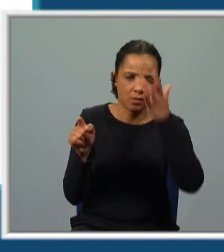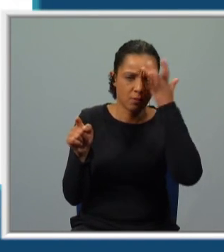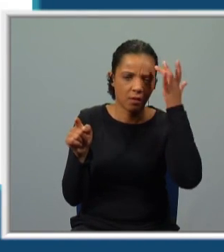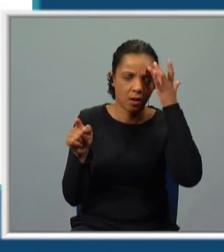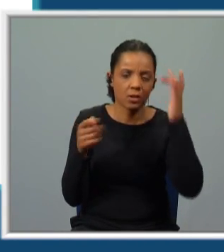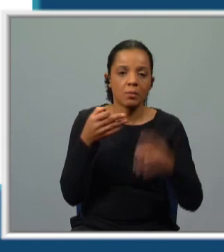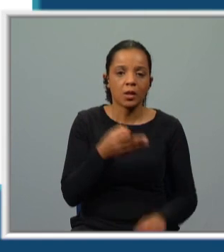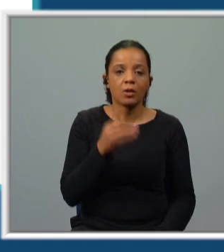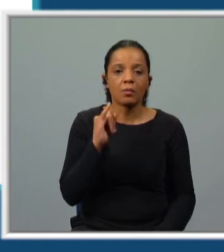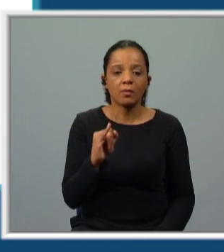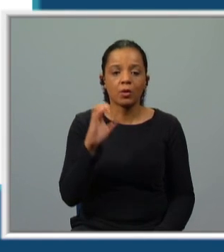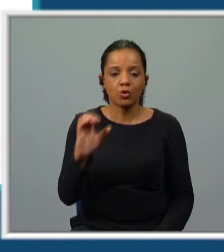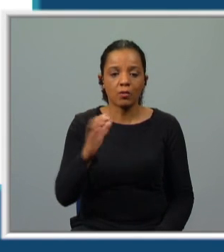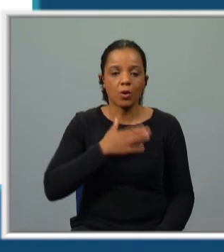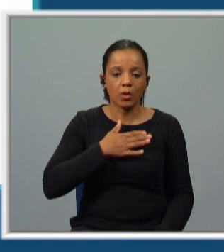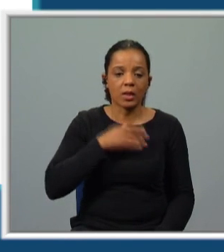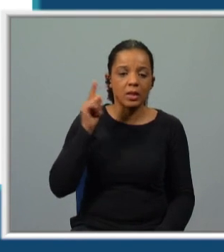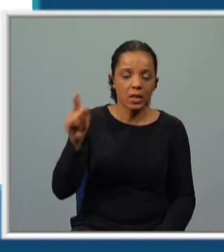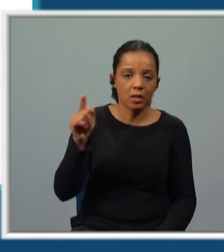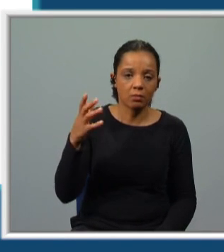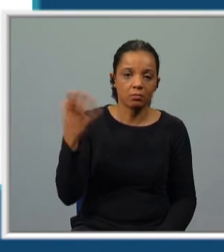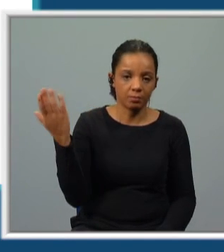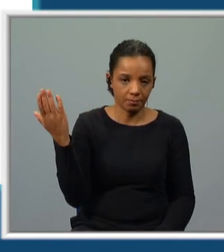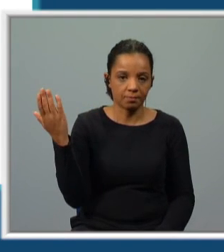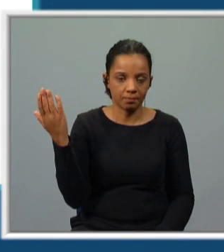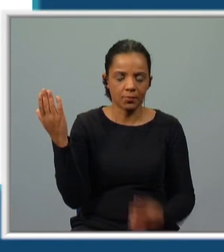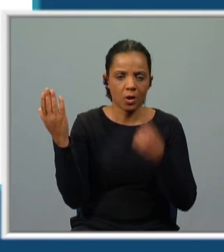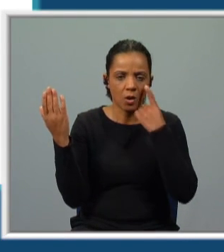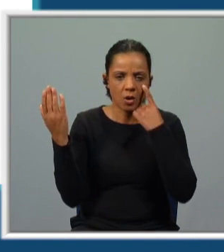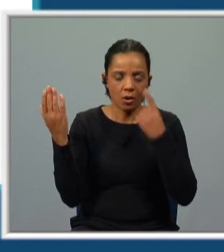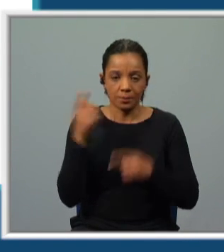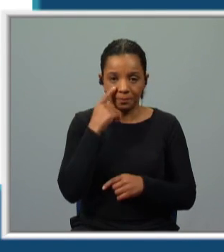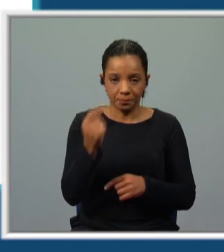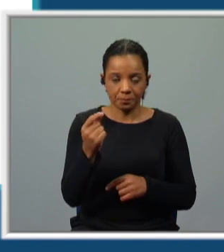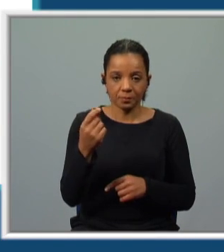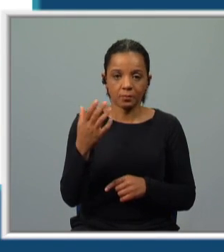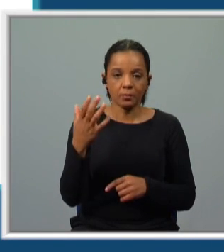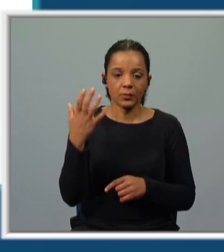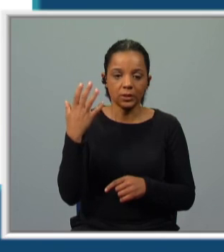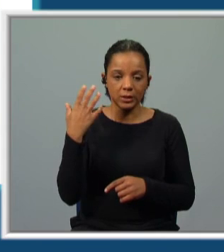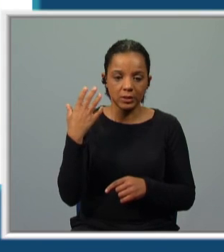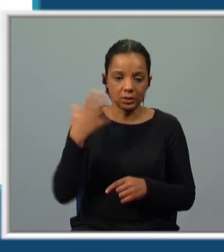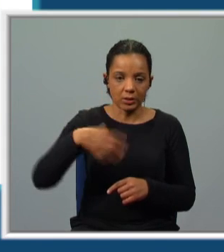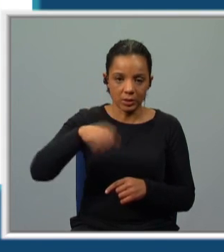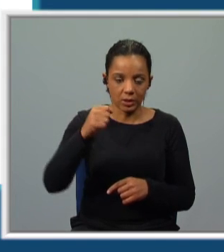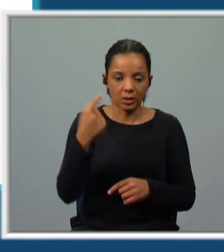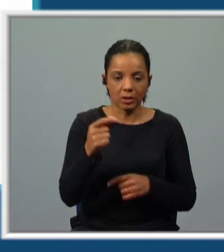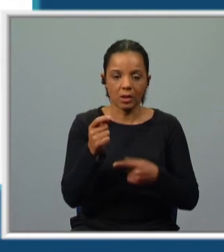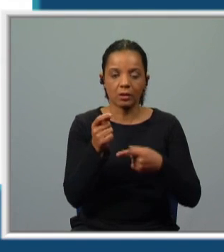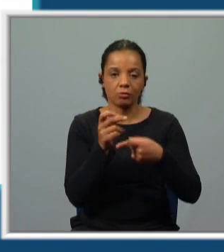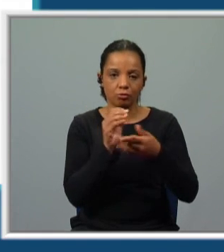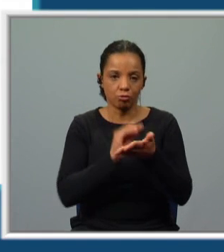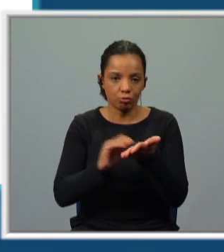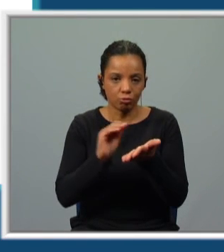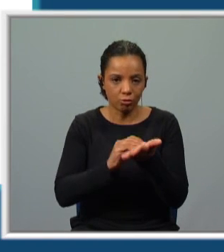pretérito imperfeito do conjuntivo. Não queria que ele trouxesse nada. E repara, o verbo trazer com uma ortografia